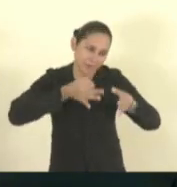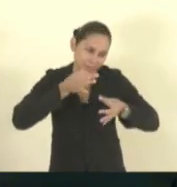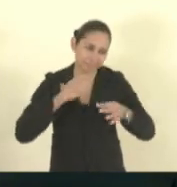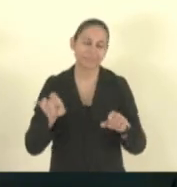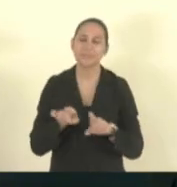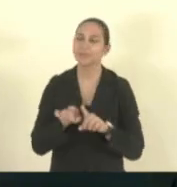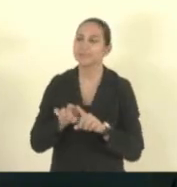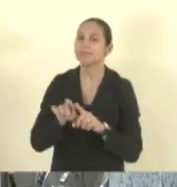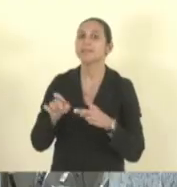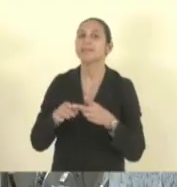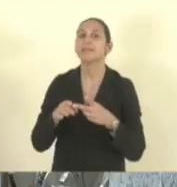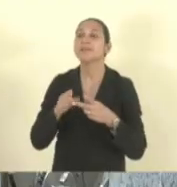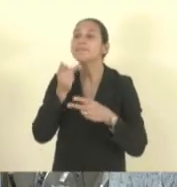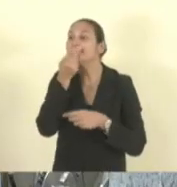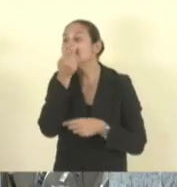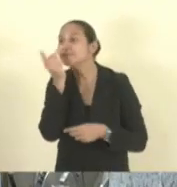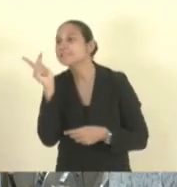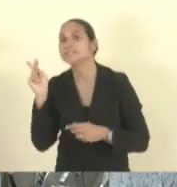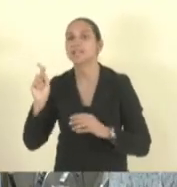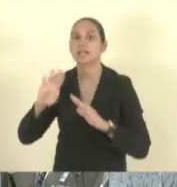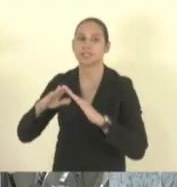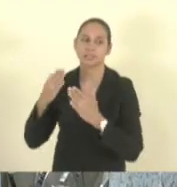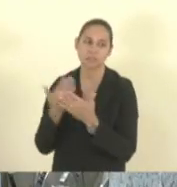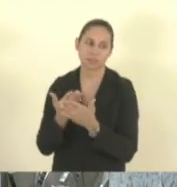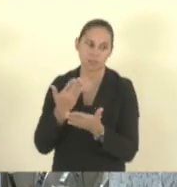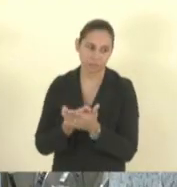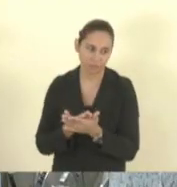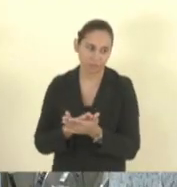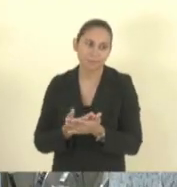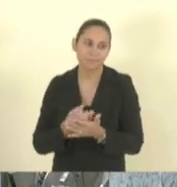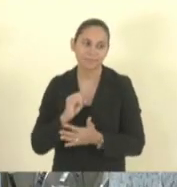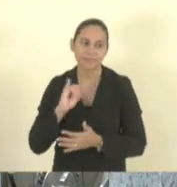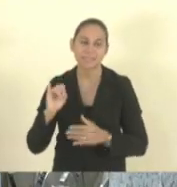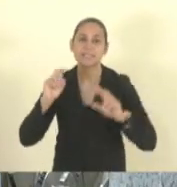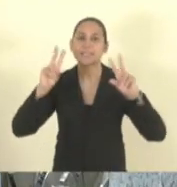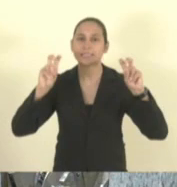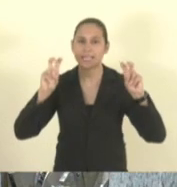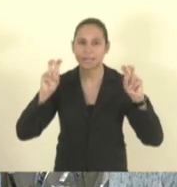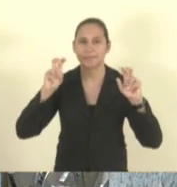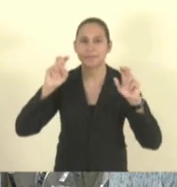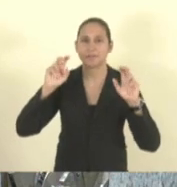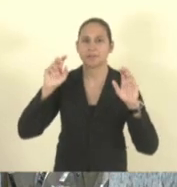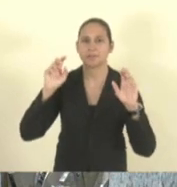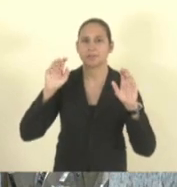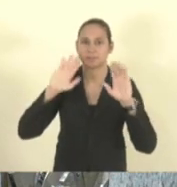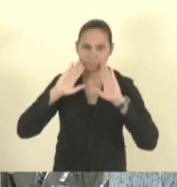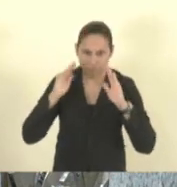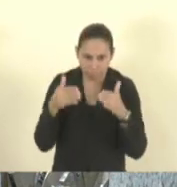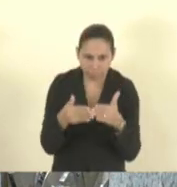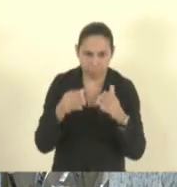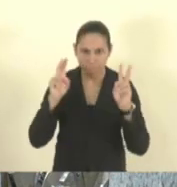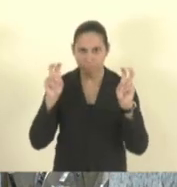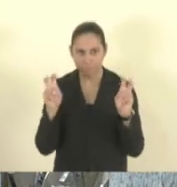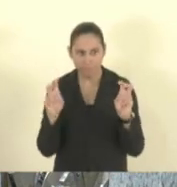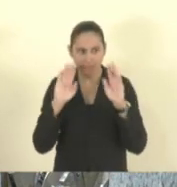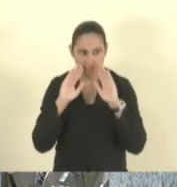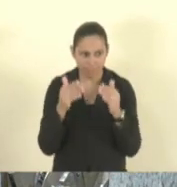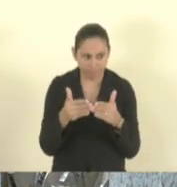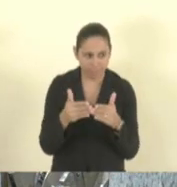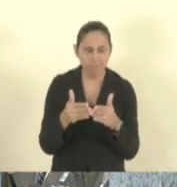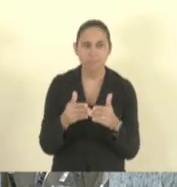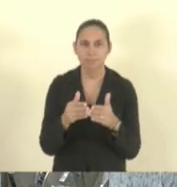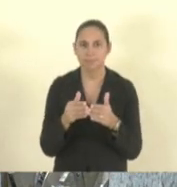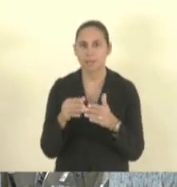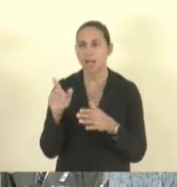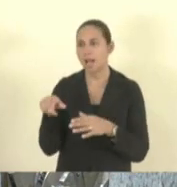a escola e a gente ter outros momentos se tiver uma temática mais específica vamos uma coisa que foi falada aqui só pode